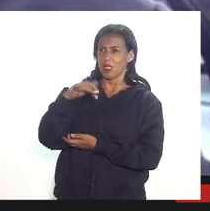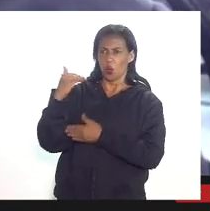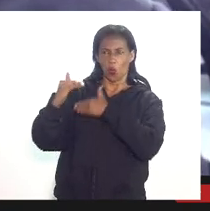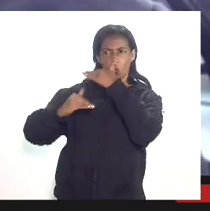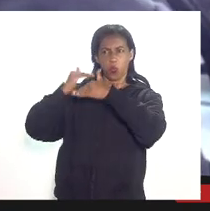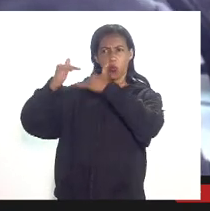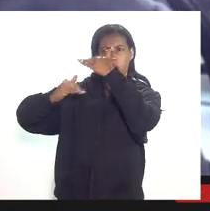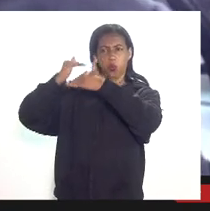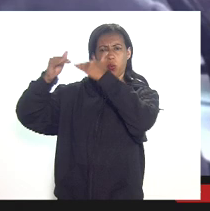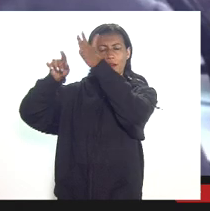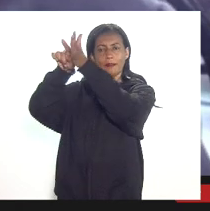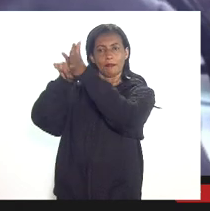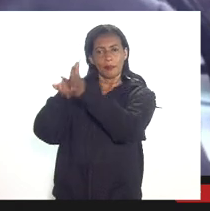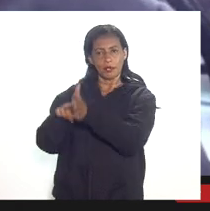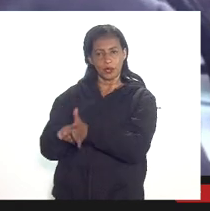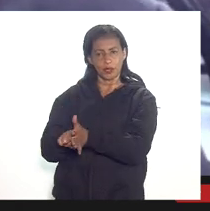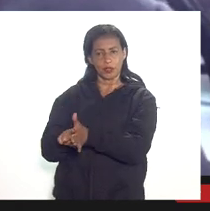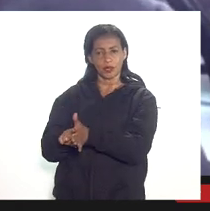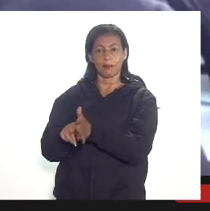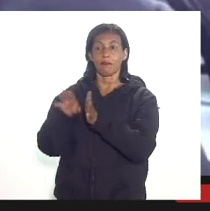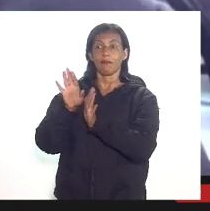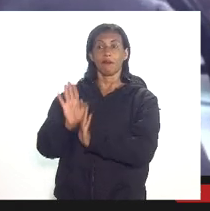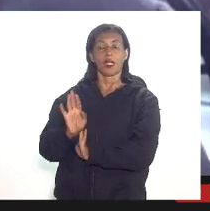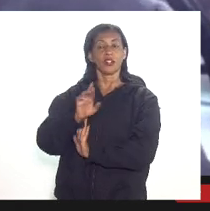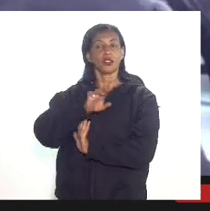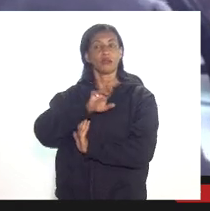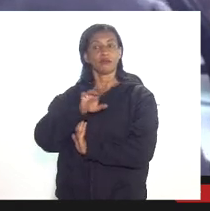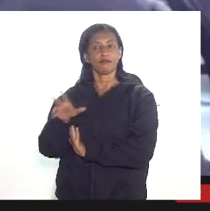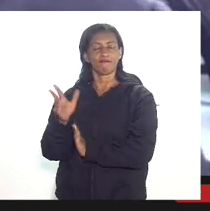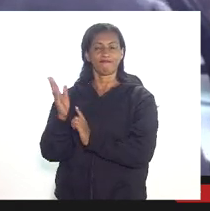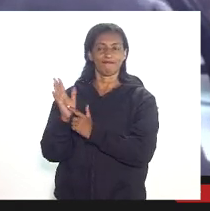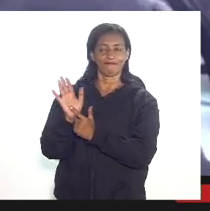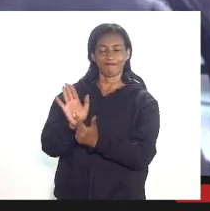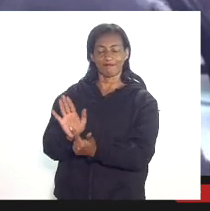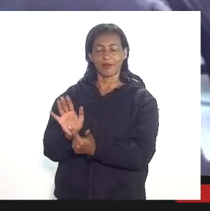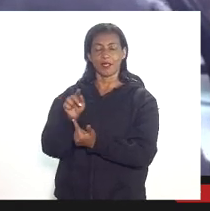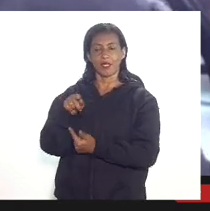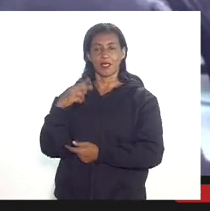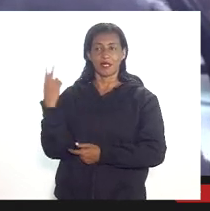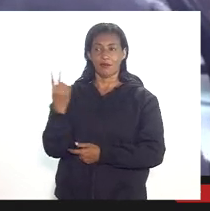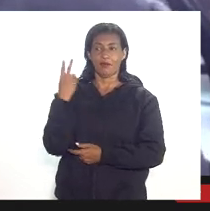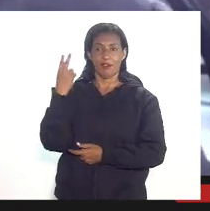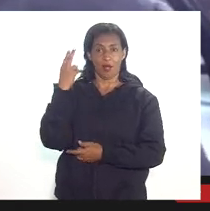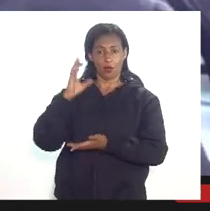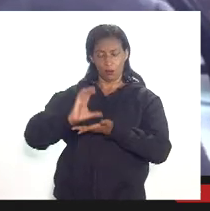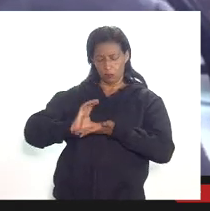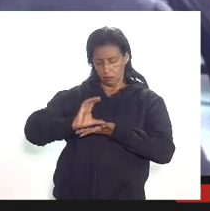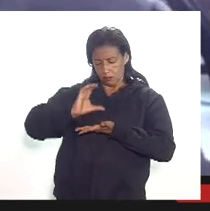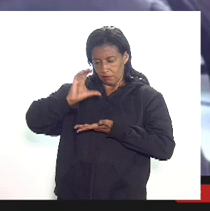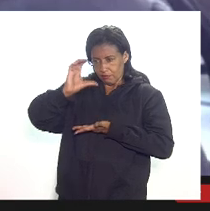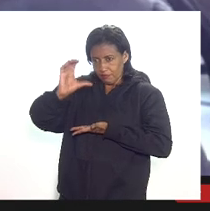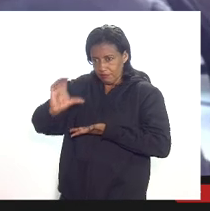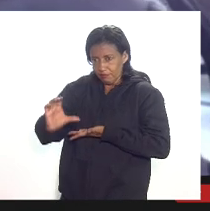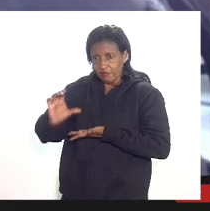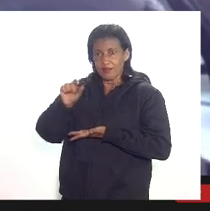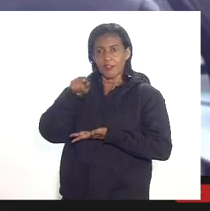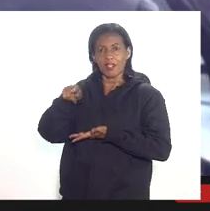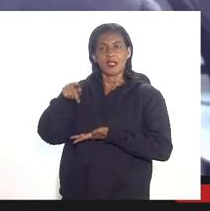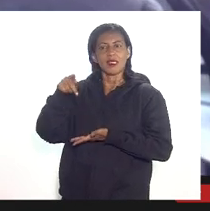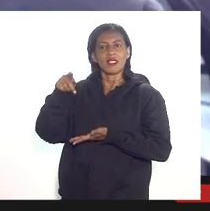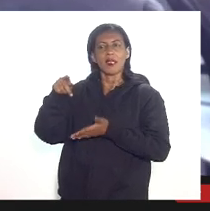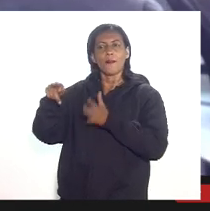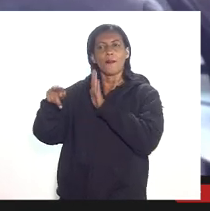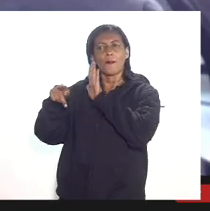pesquisa e desenvolvimento mas não quer dizer que esse valor de pesquisa e desenvolvimento vai ser realizado para